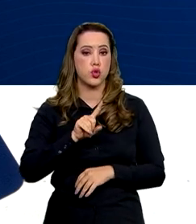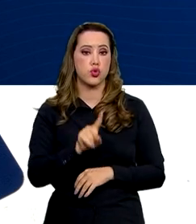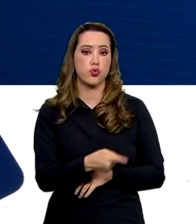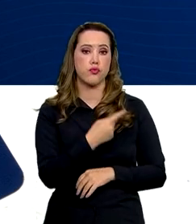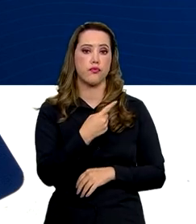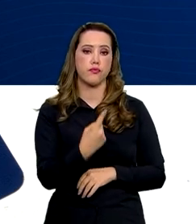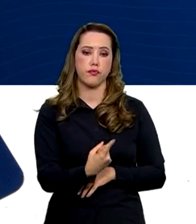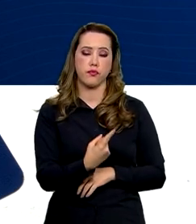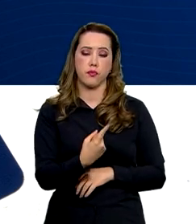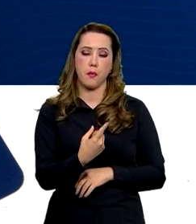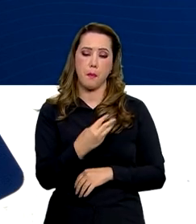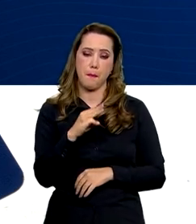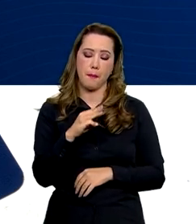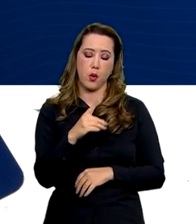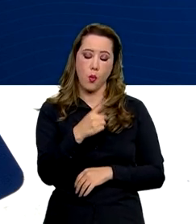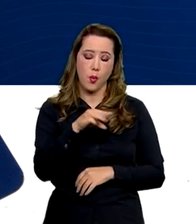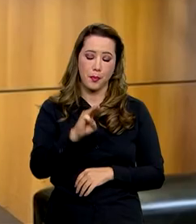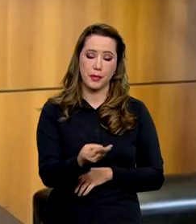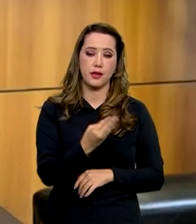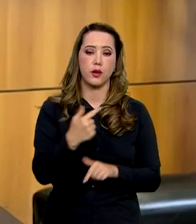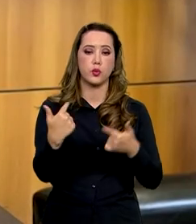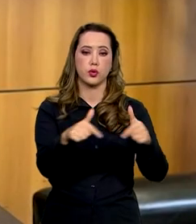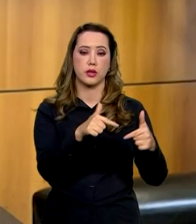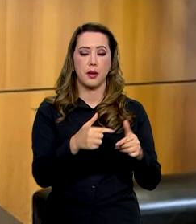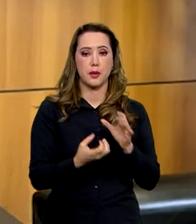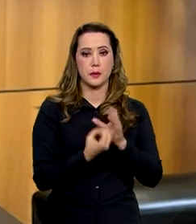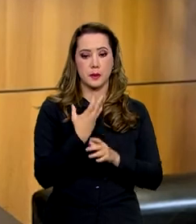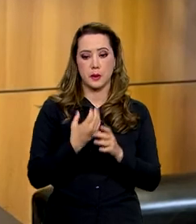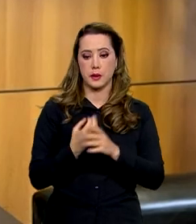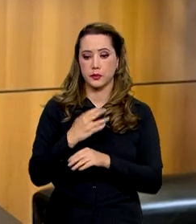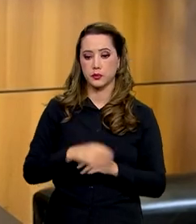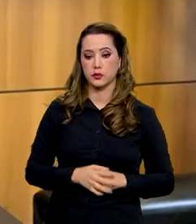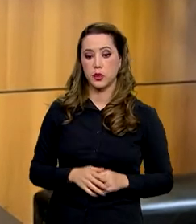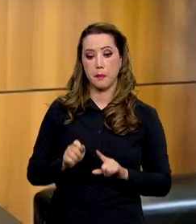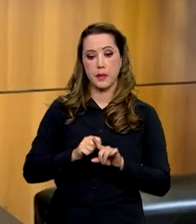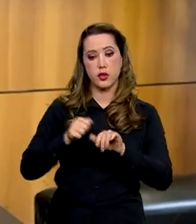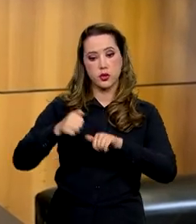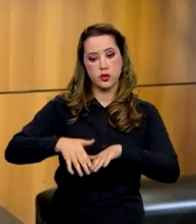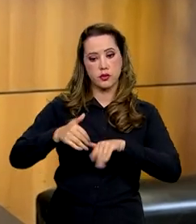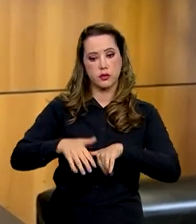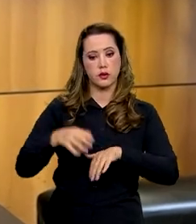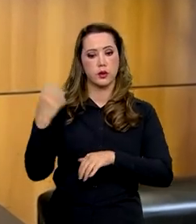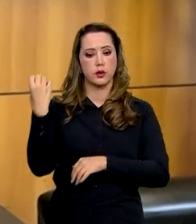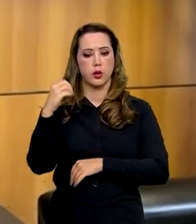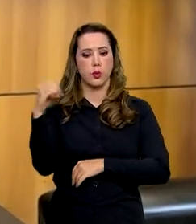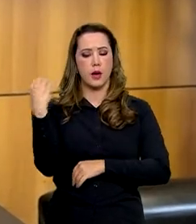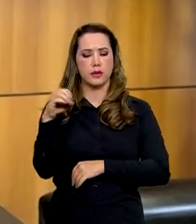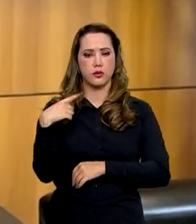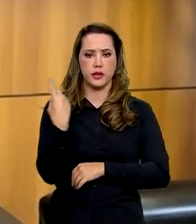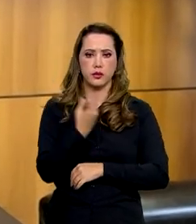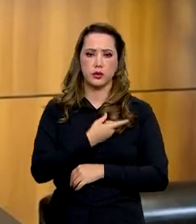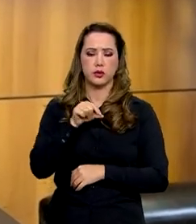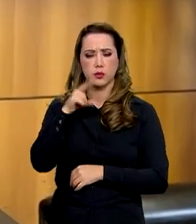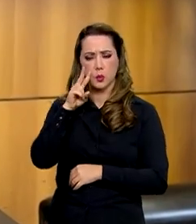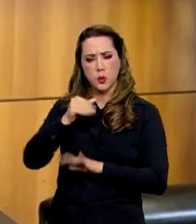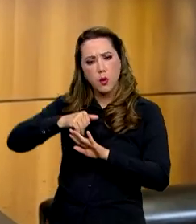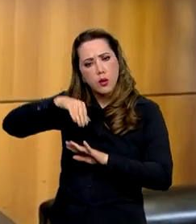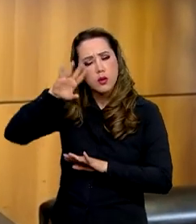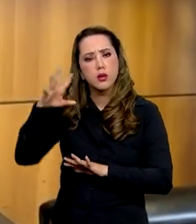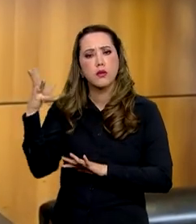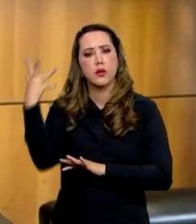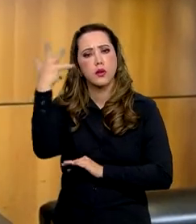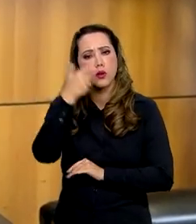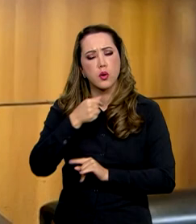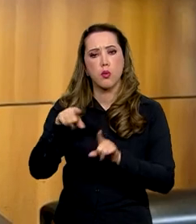um milhão de postos de trabalho. Setembro, outubro, pode ter números mais expressivamente